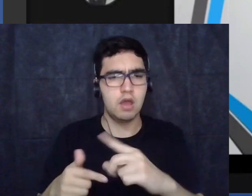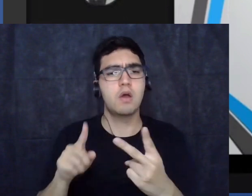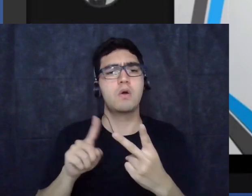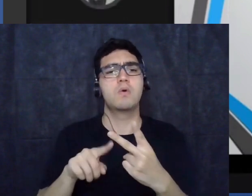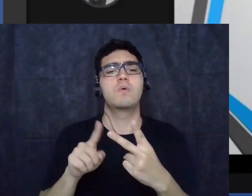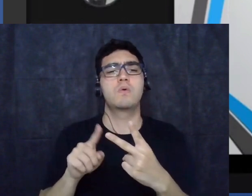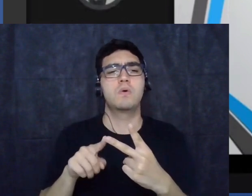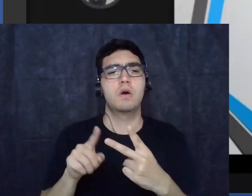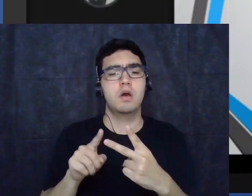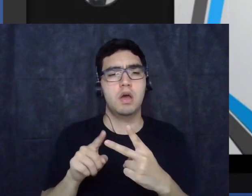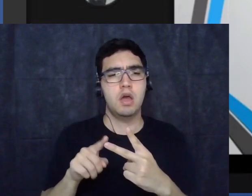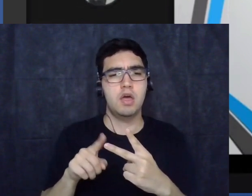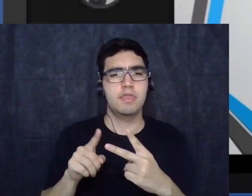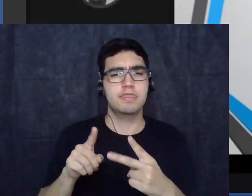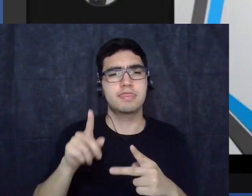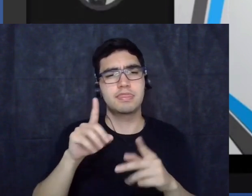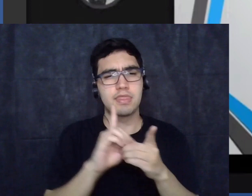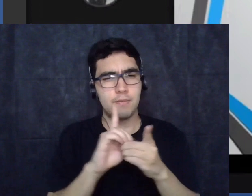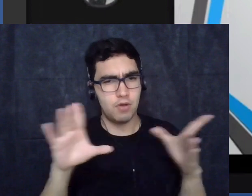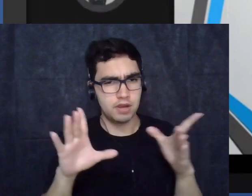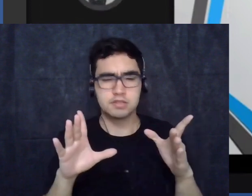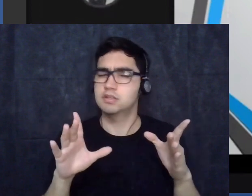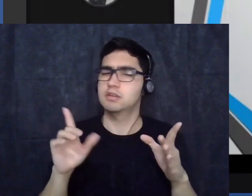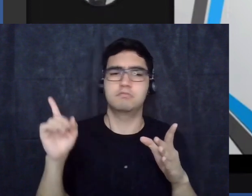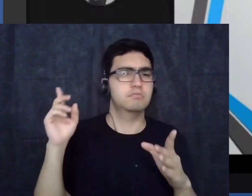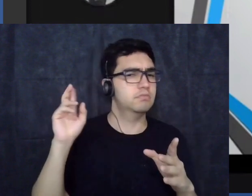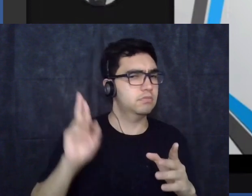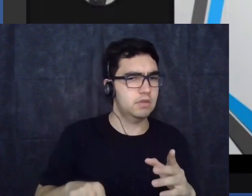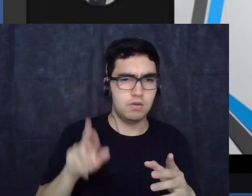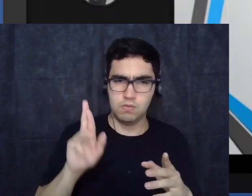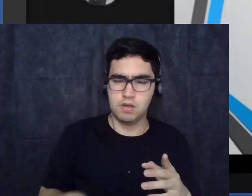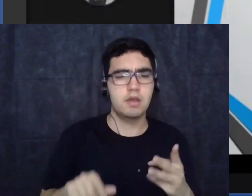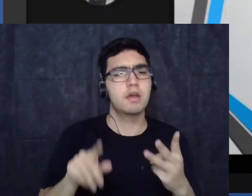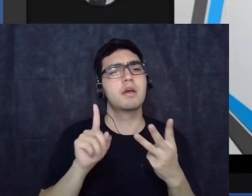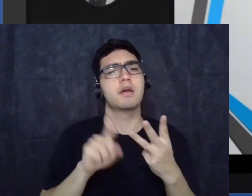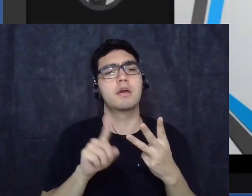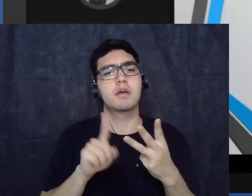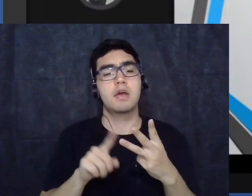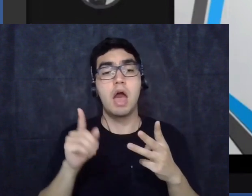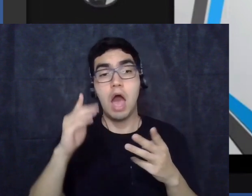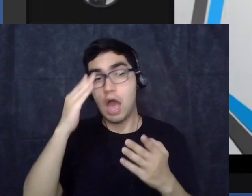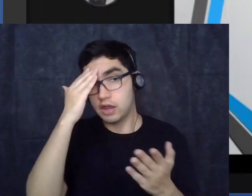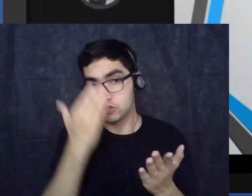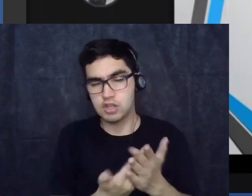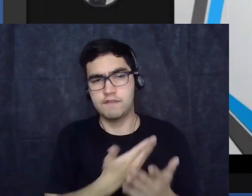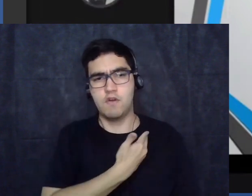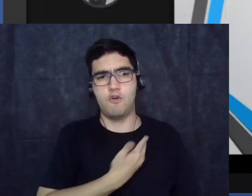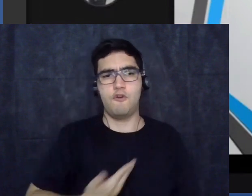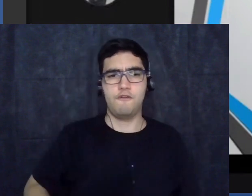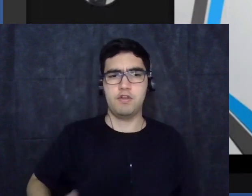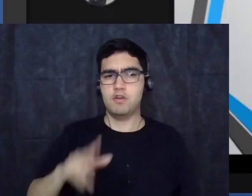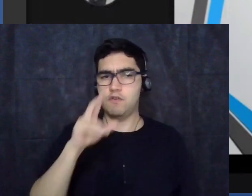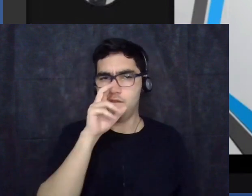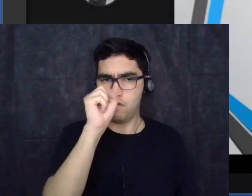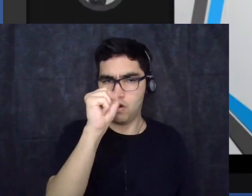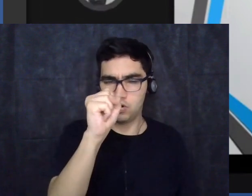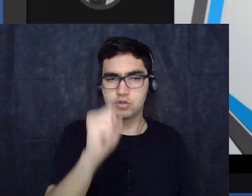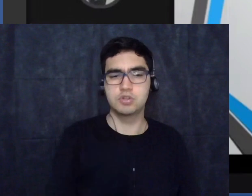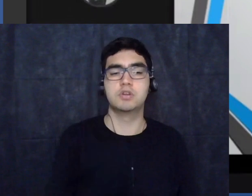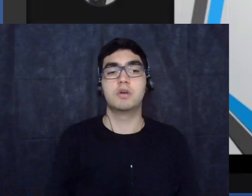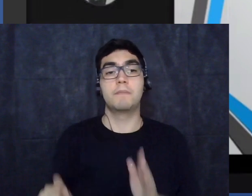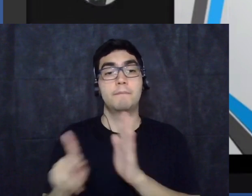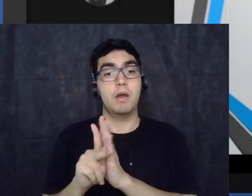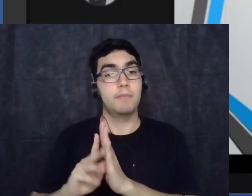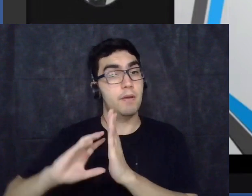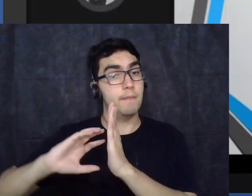e acreditavam no estado forte dominado pelo partido que